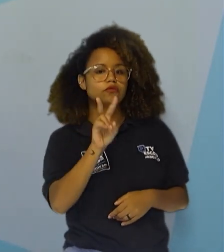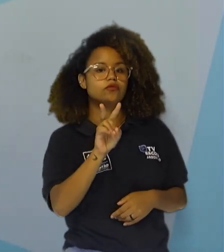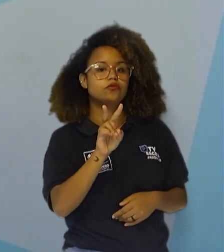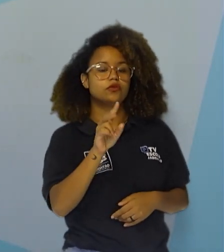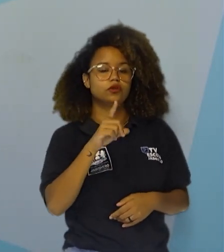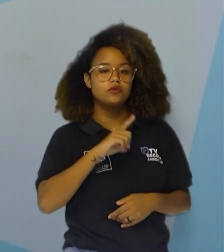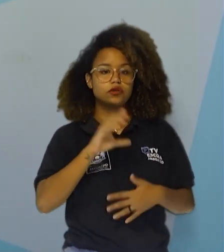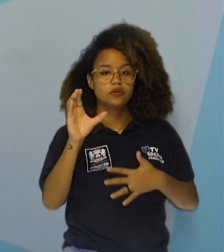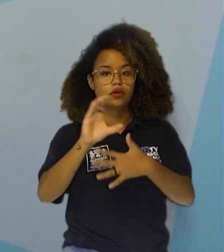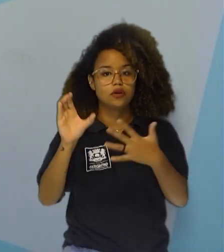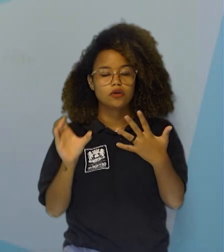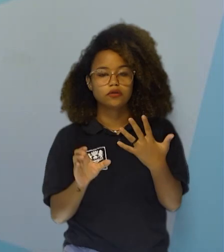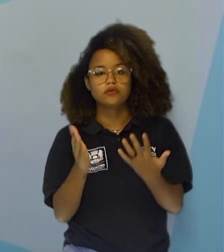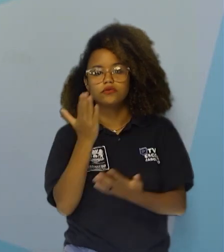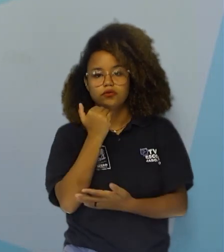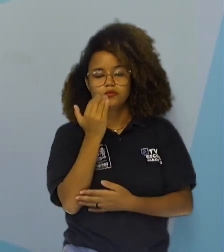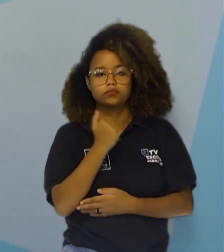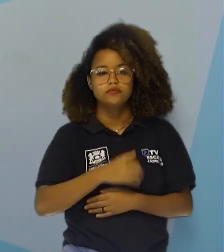cadeia alimentar.